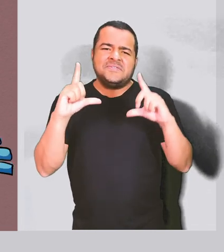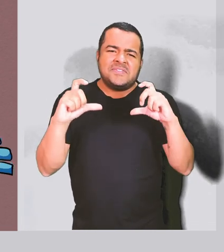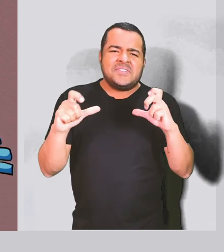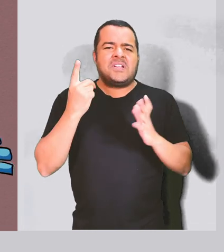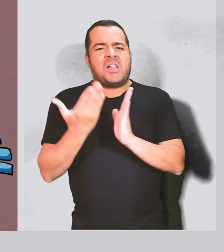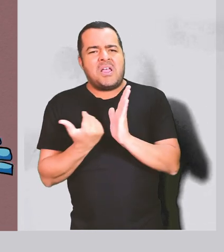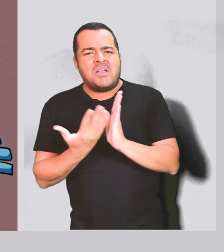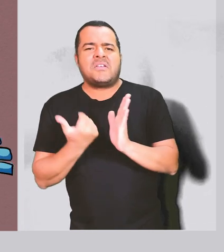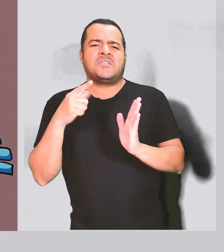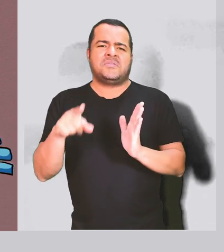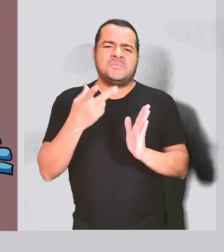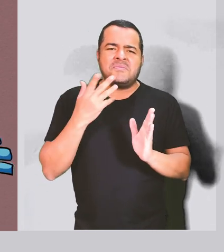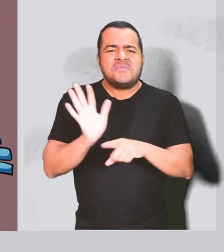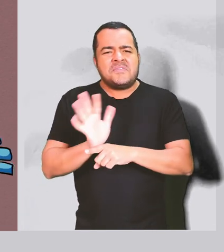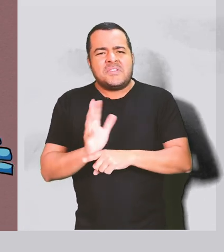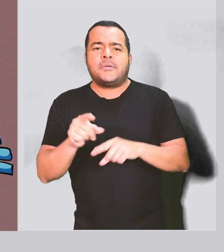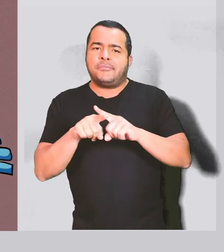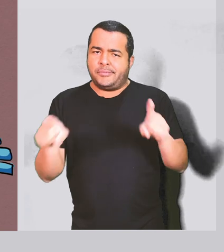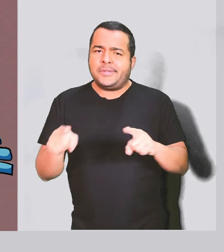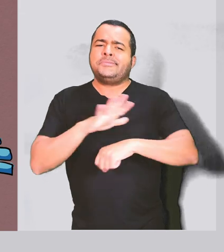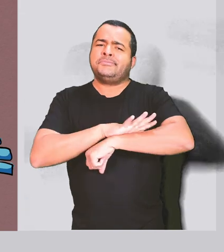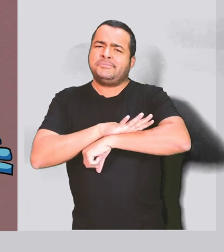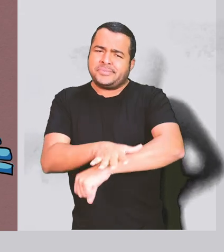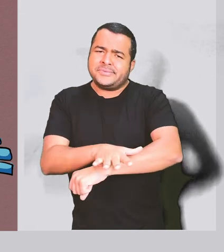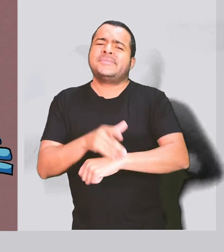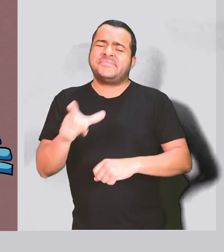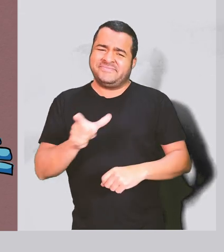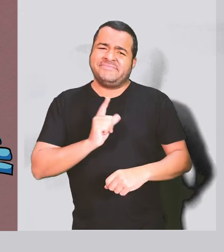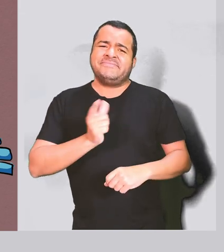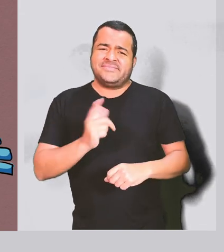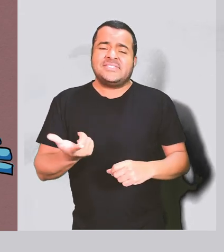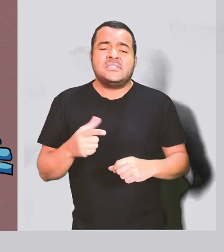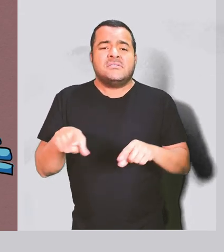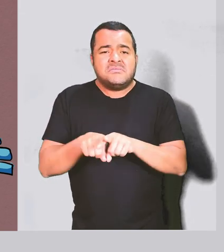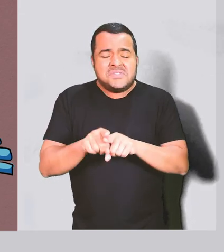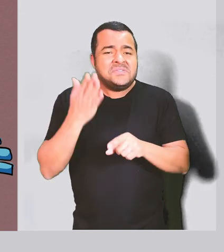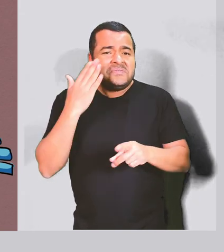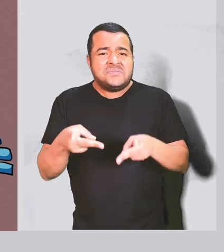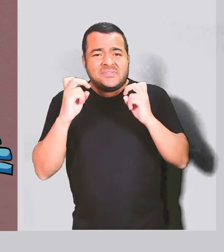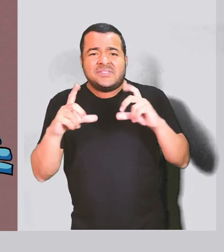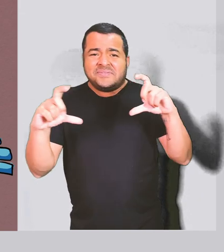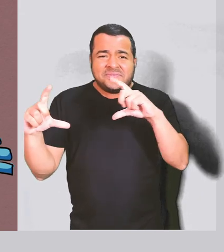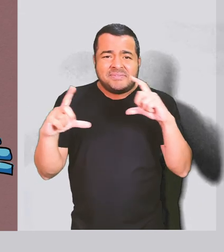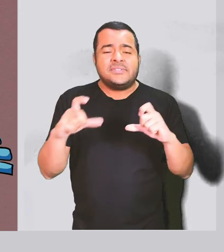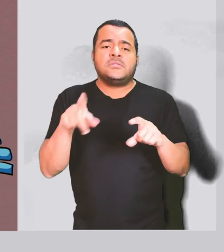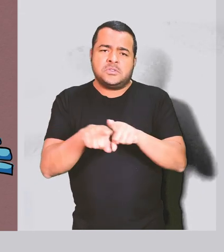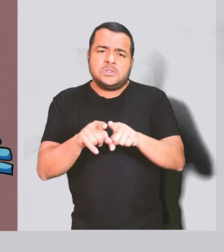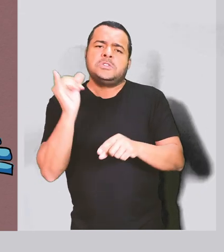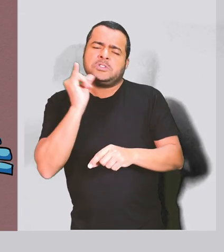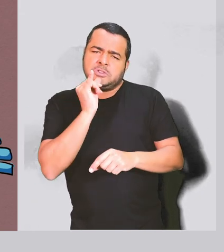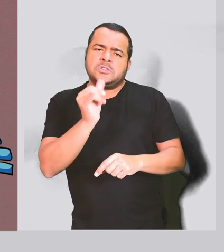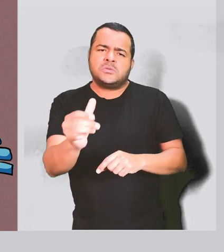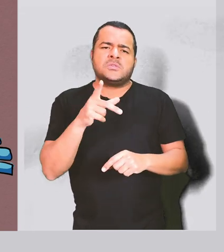muitos livros e filmes está marcado pelo racismo. Melhorar a vida das crianças passa por mudar a forma como elas aparecem nas imagens